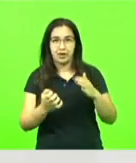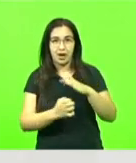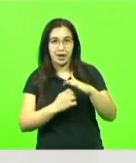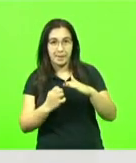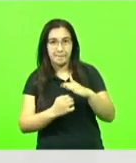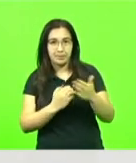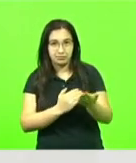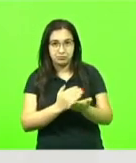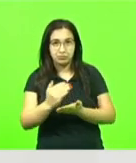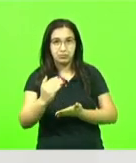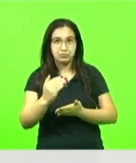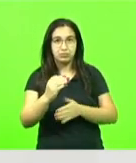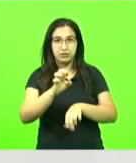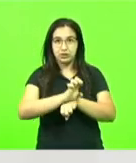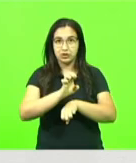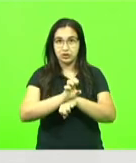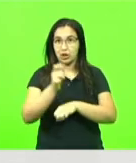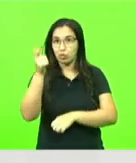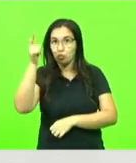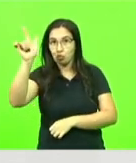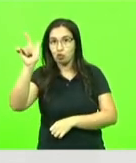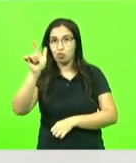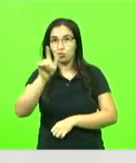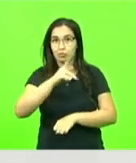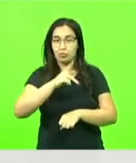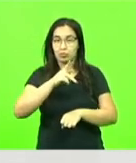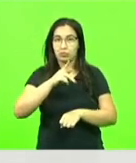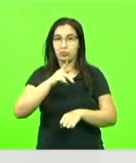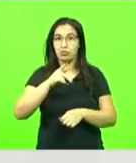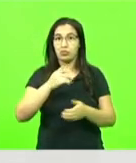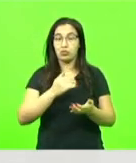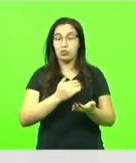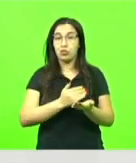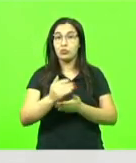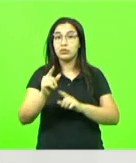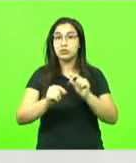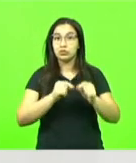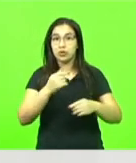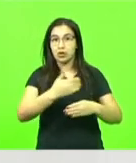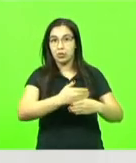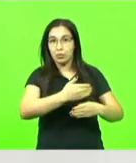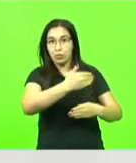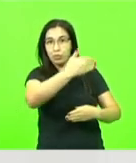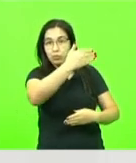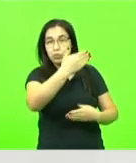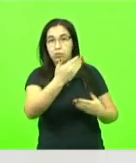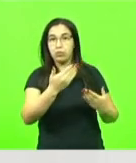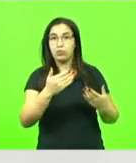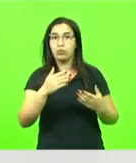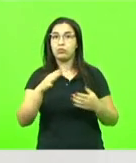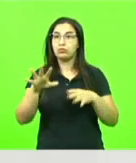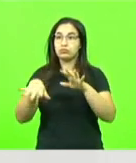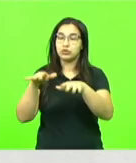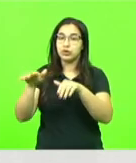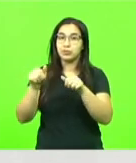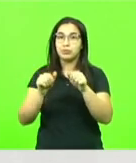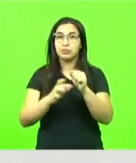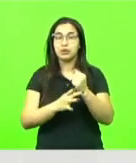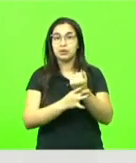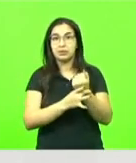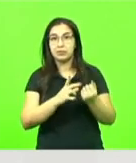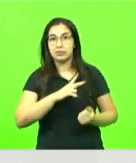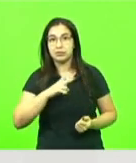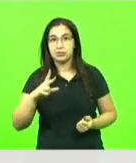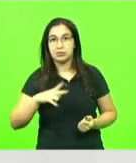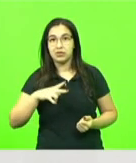outros estados da federação, você primeiro constrói um muro, primeiro contrata uma empresa de segurança, coloca Rottweiler